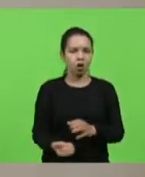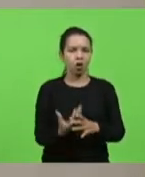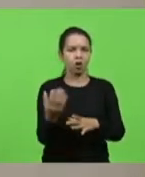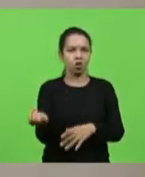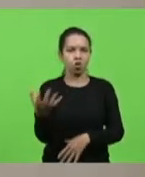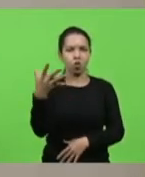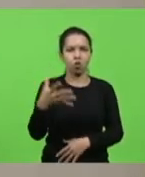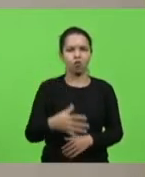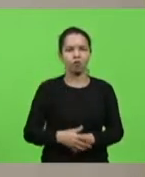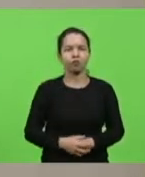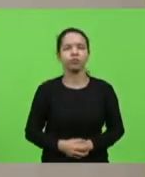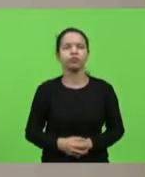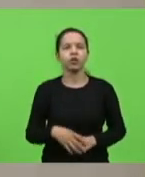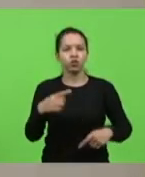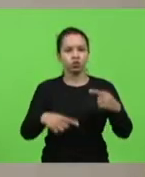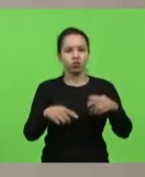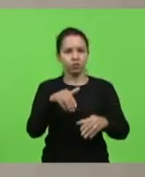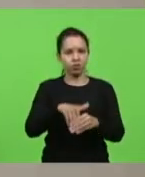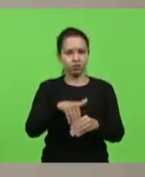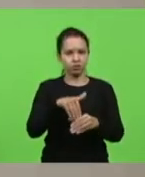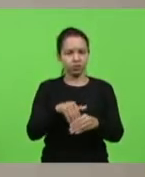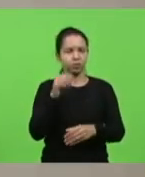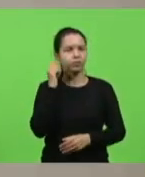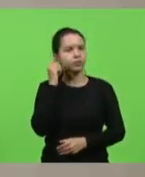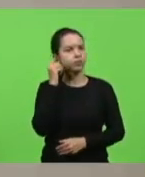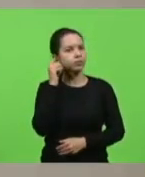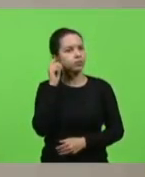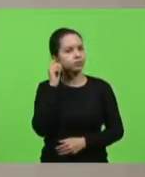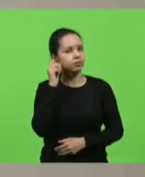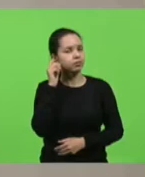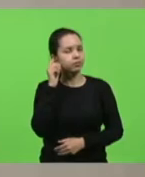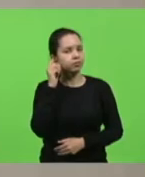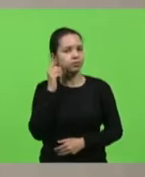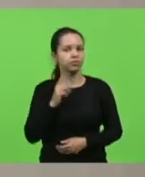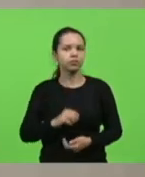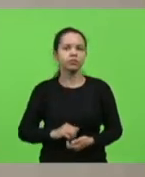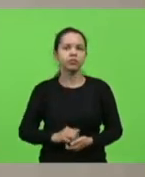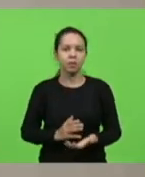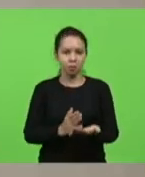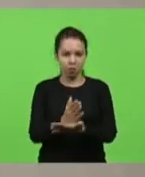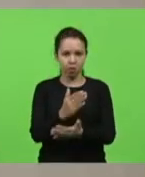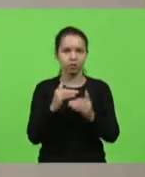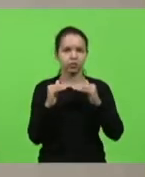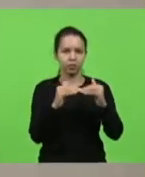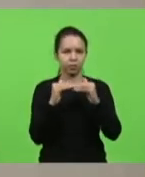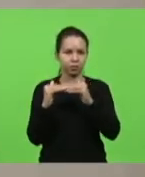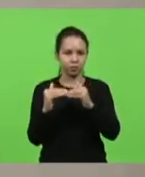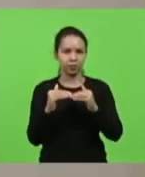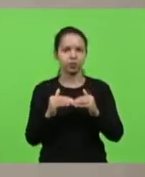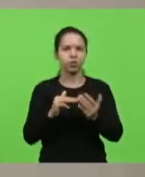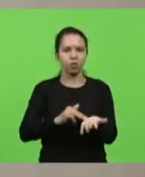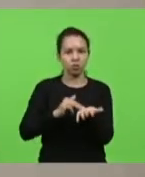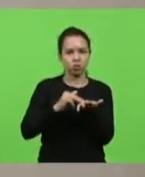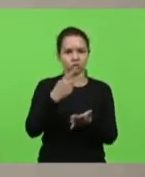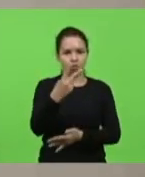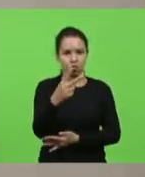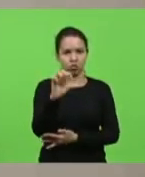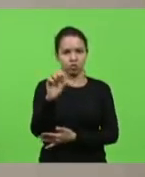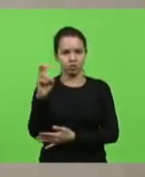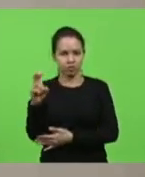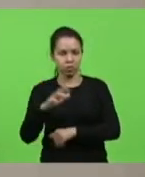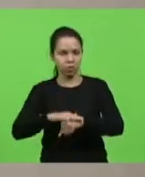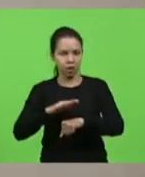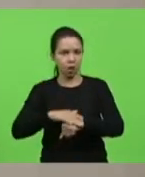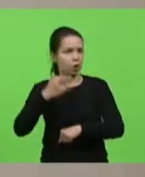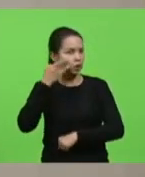havendo quem queira discutir em votação, deputados que aprovam, permaneçam como se encontra. Aprovado por unanimidade. Moção 295, autoria, deputado